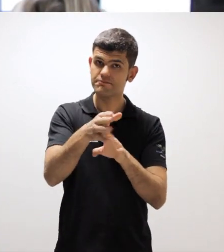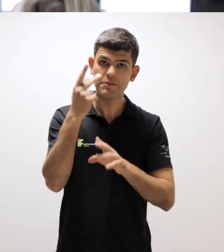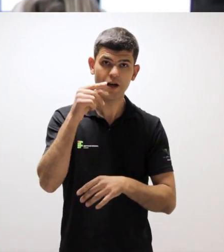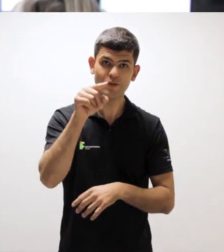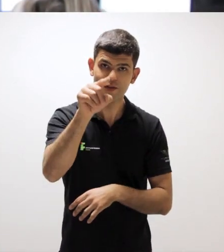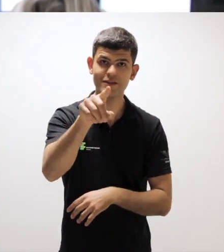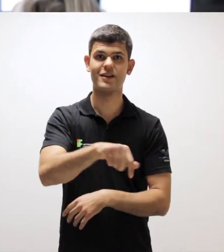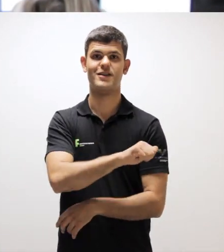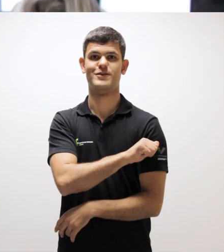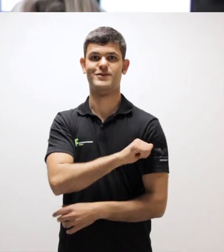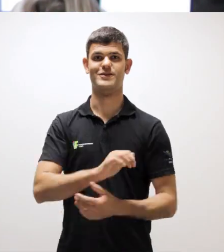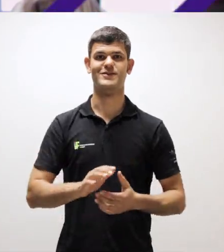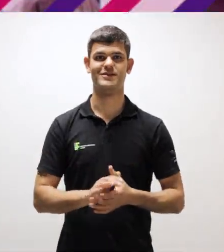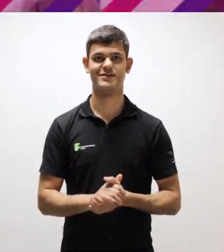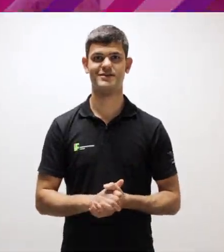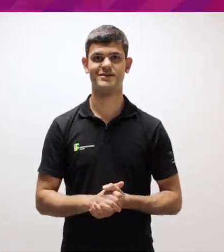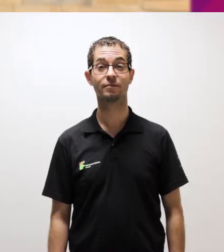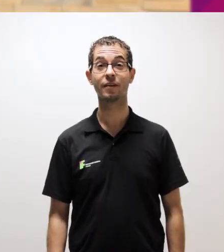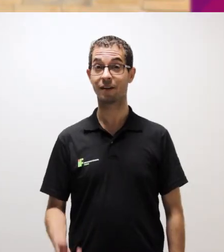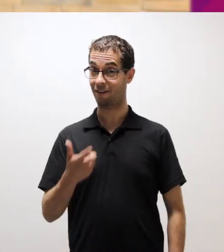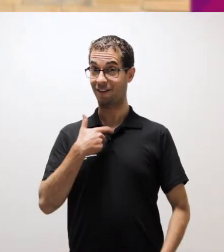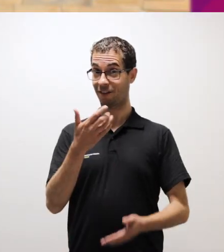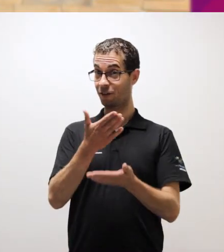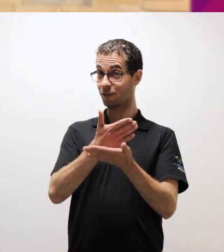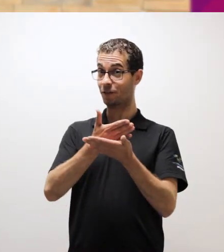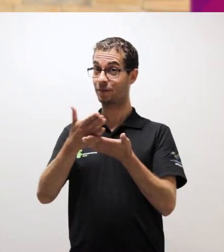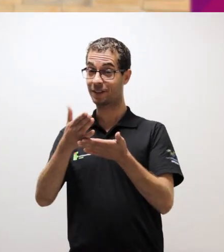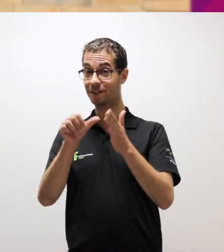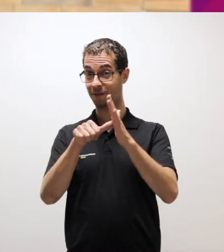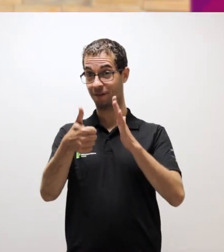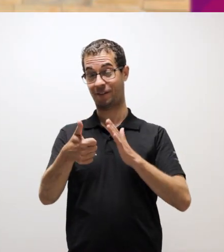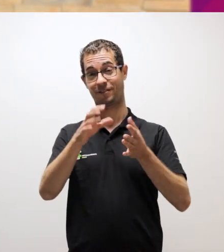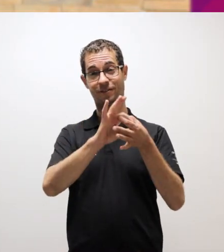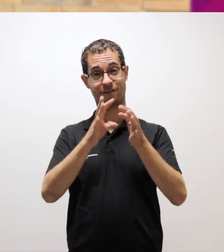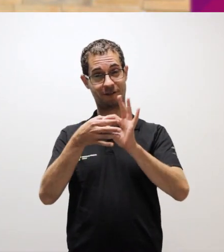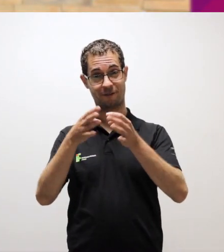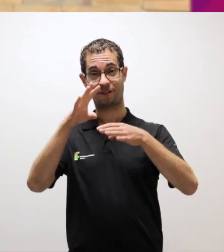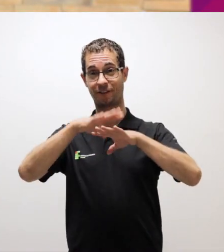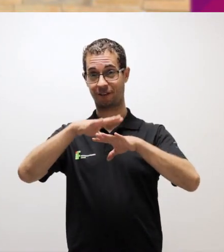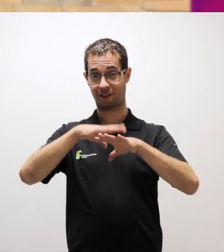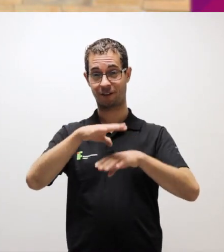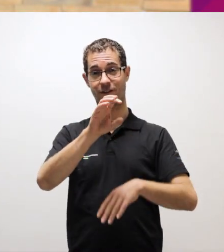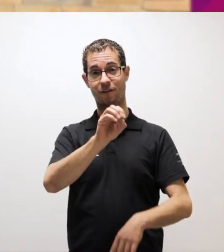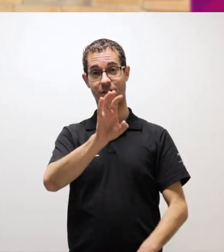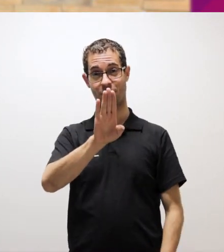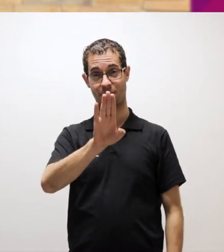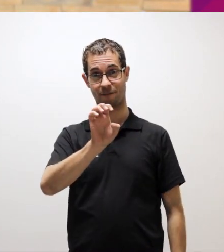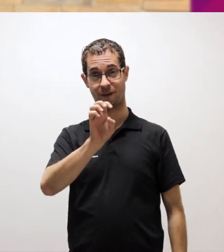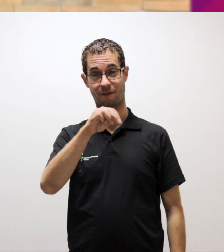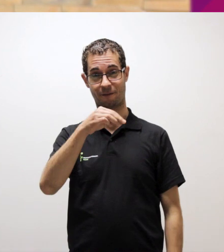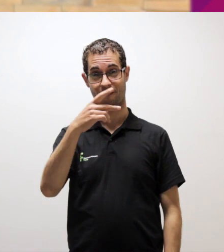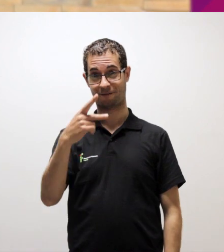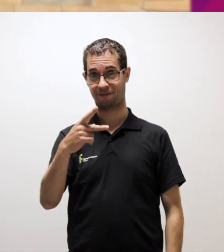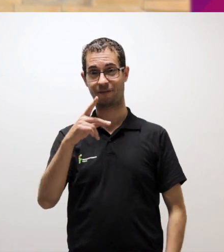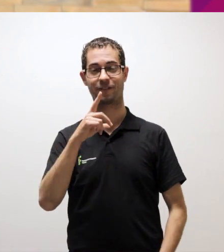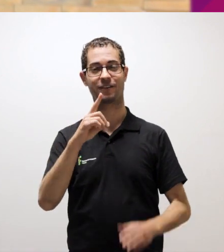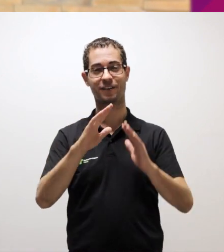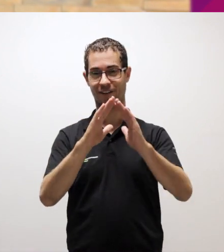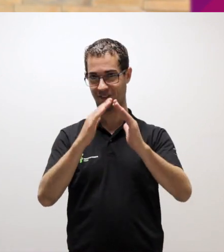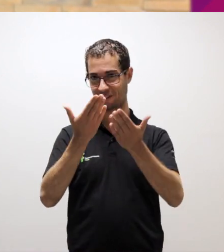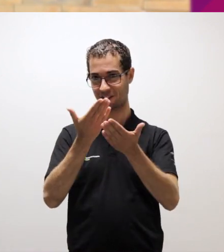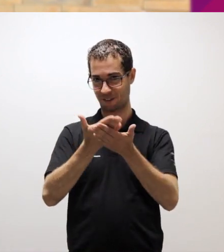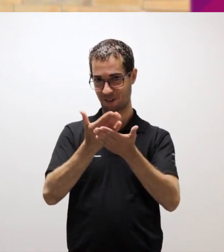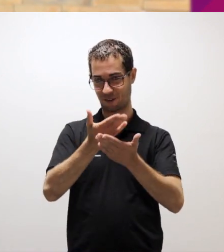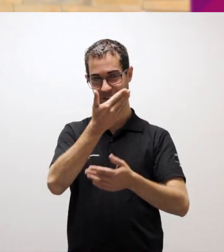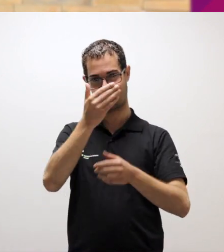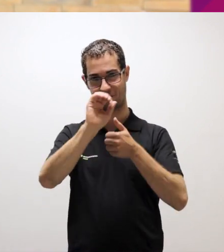recado para você, estudante. Eu comecei participando da Olimpíada de Matemática, o BMEP, Olimpíada Brasileira de Matemática das Escolas